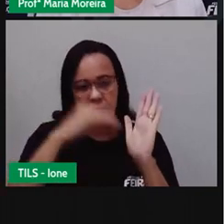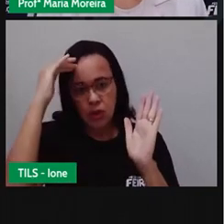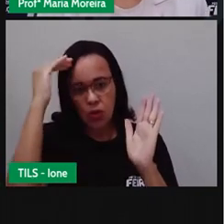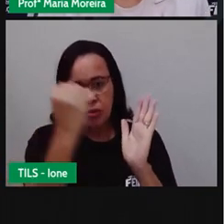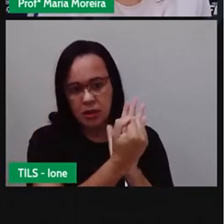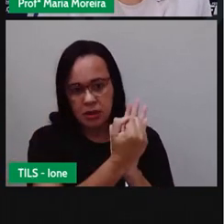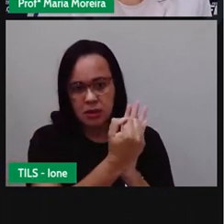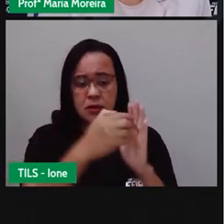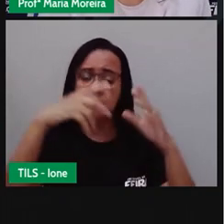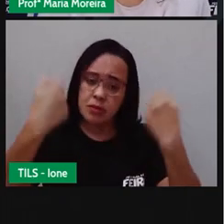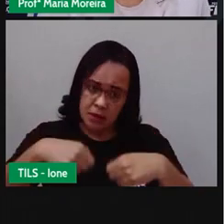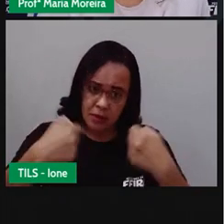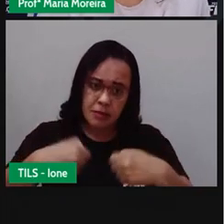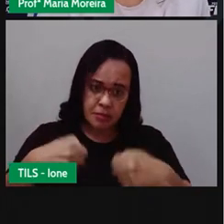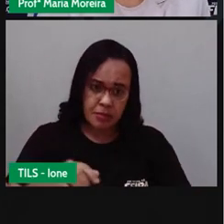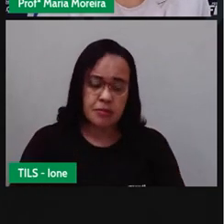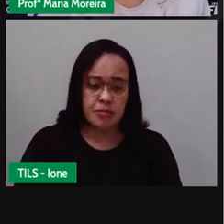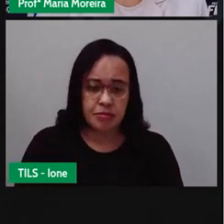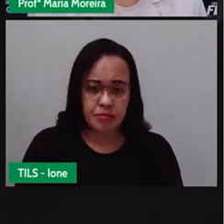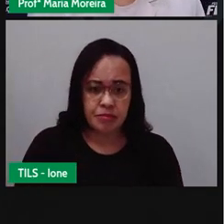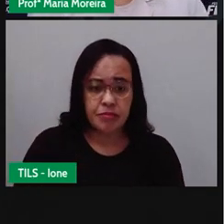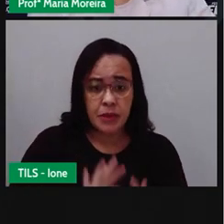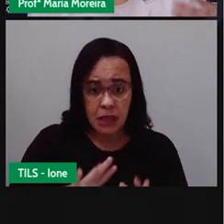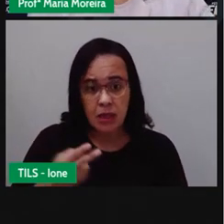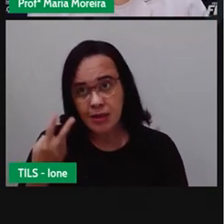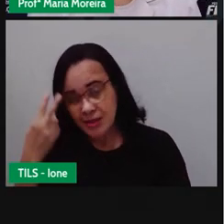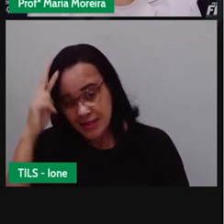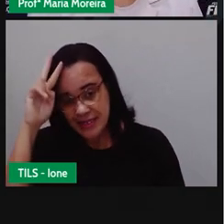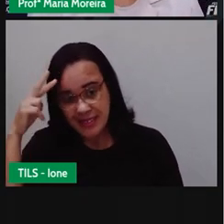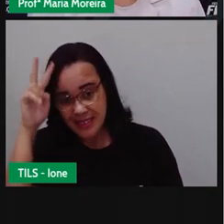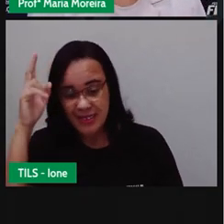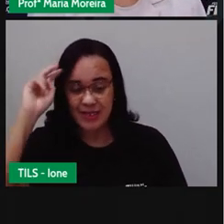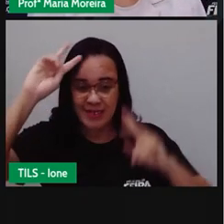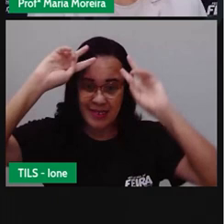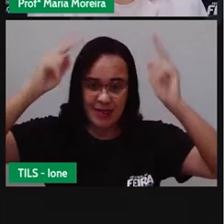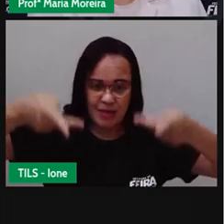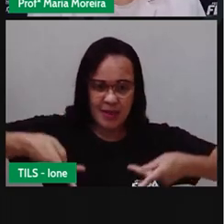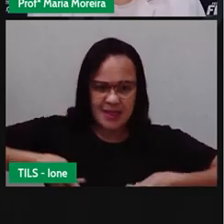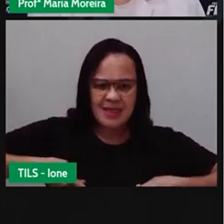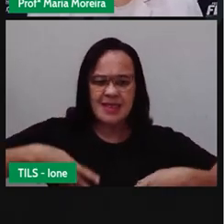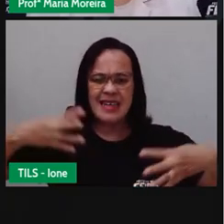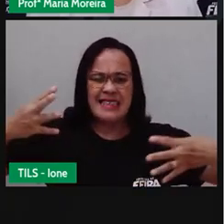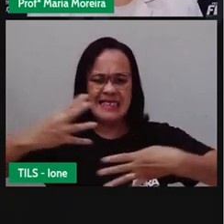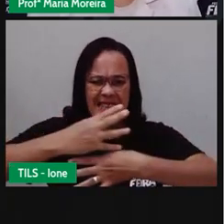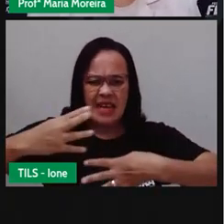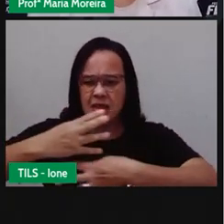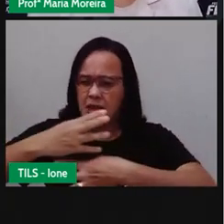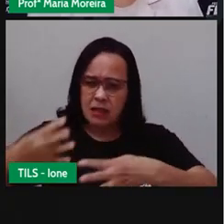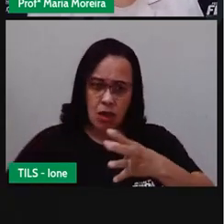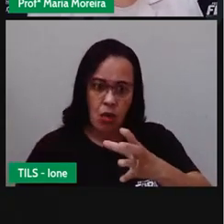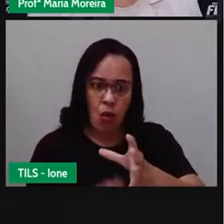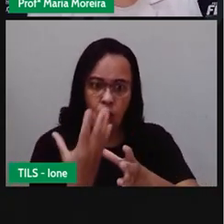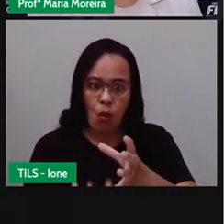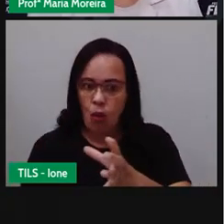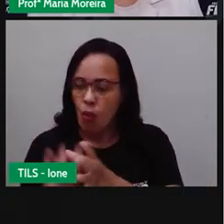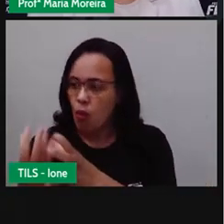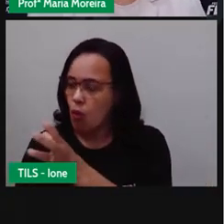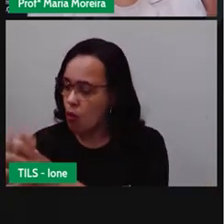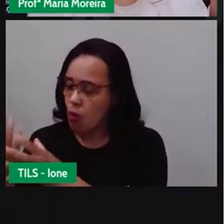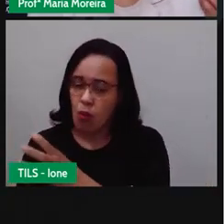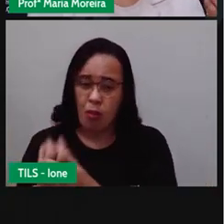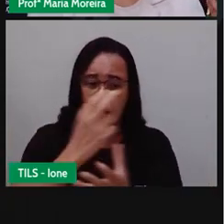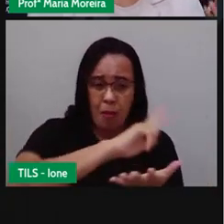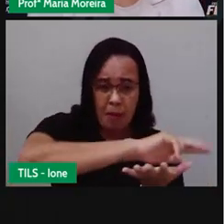Vamos lá. Na história da humanidade, as grandes cidades surgiram, né? Quando nossos antepassados passaram a modificar